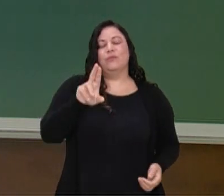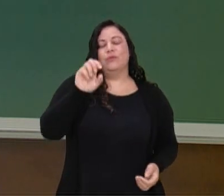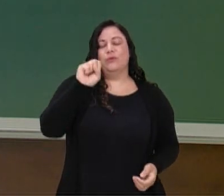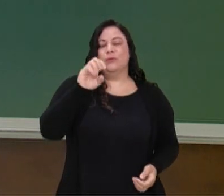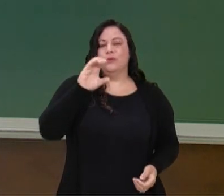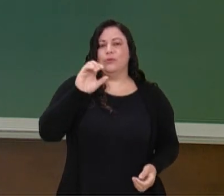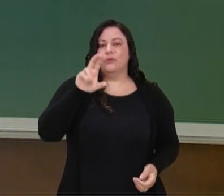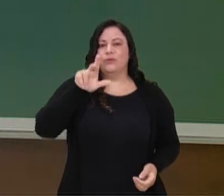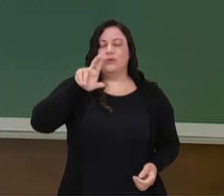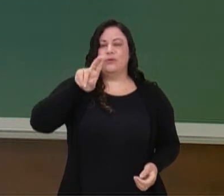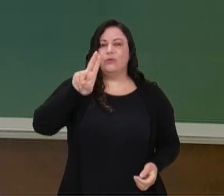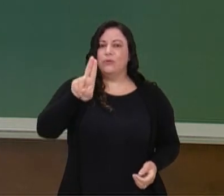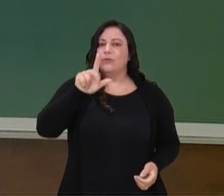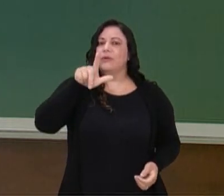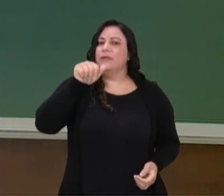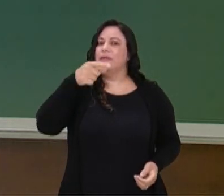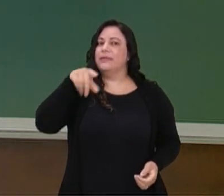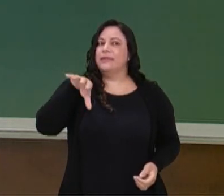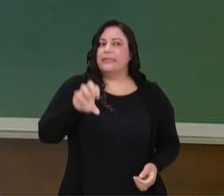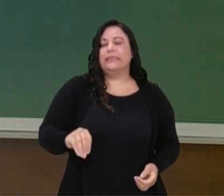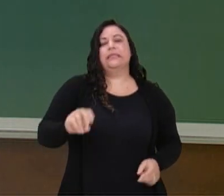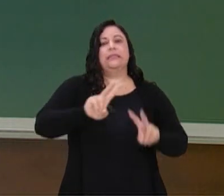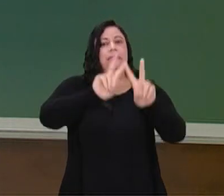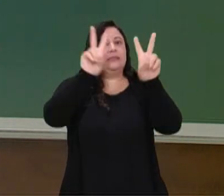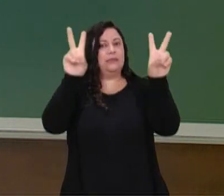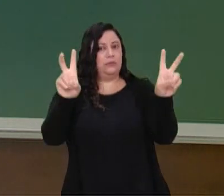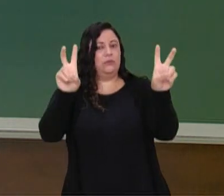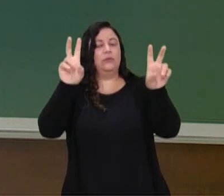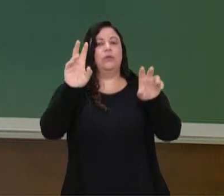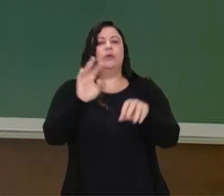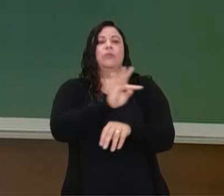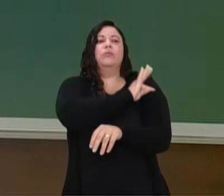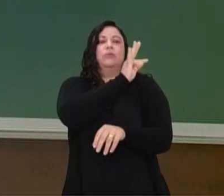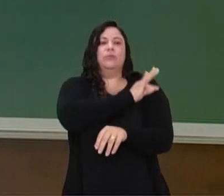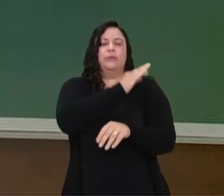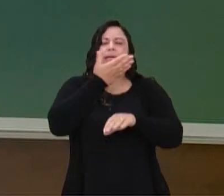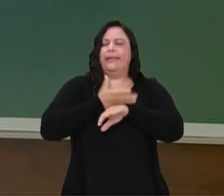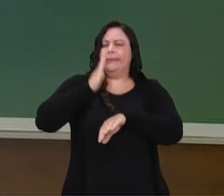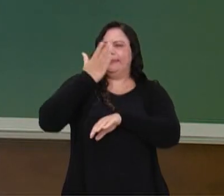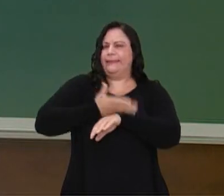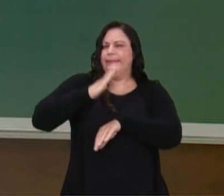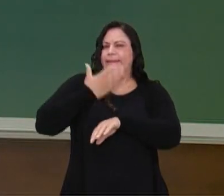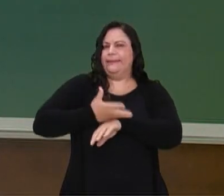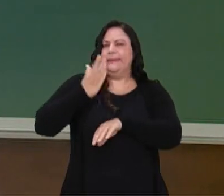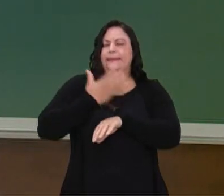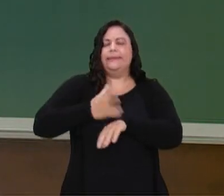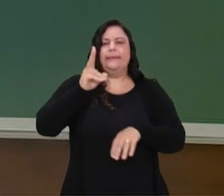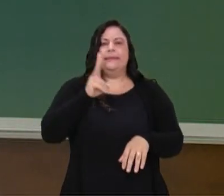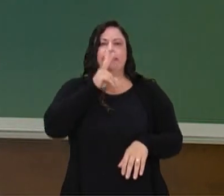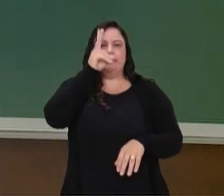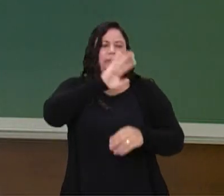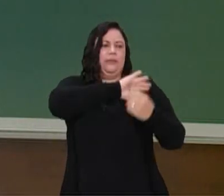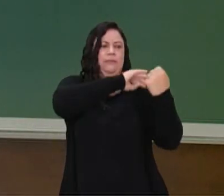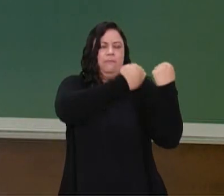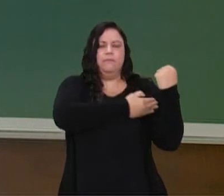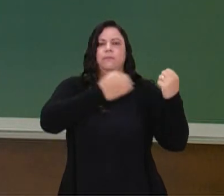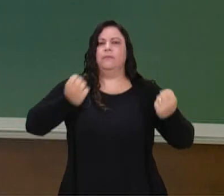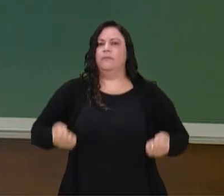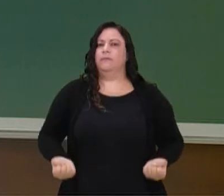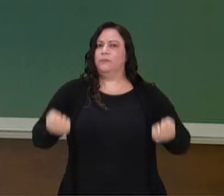mas o termo correto, né? O que a gente mais, o termo técnico, é treinamento de força muscular ou, né,